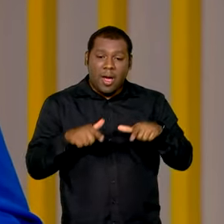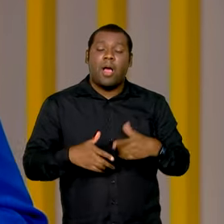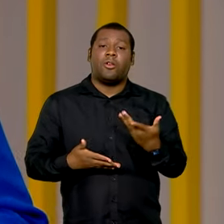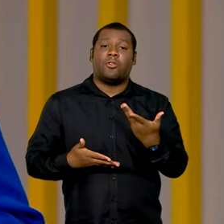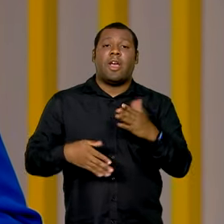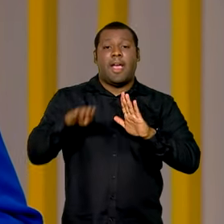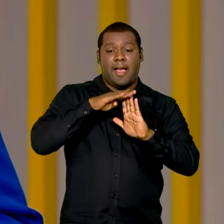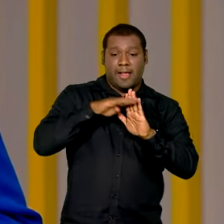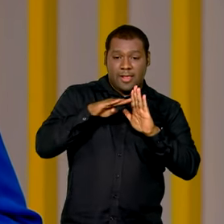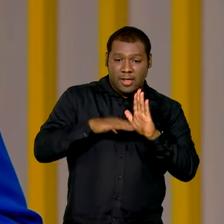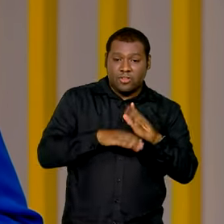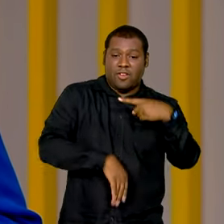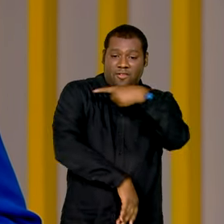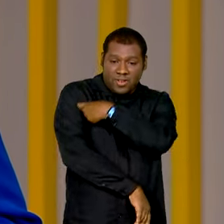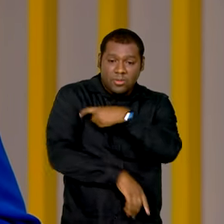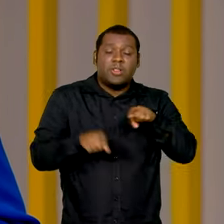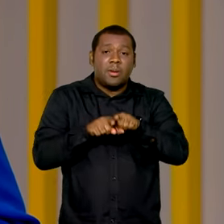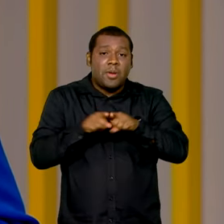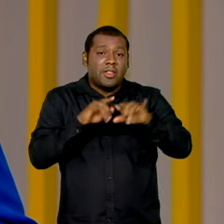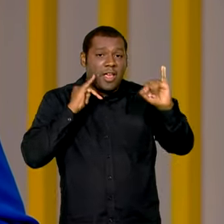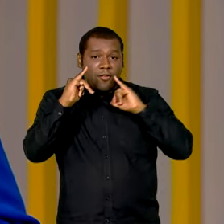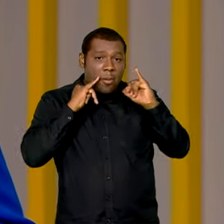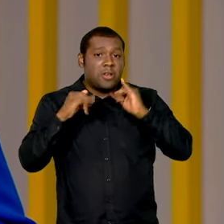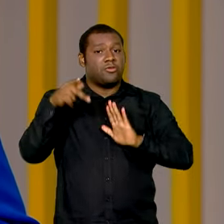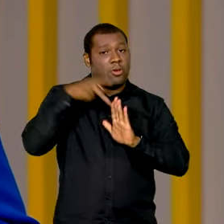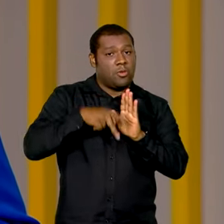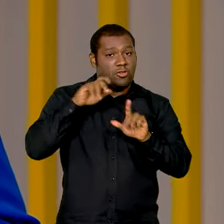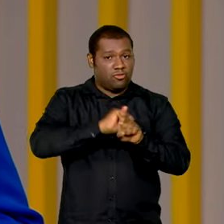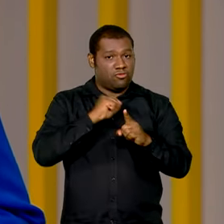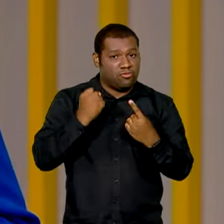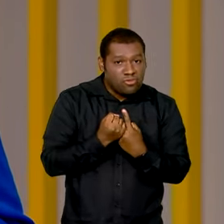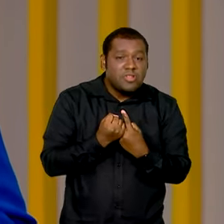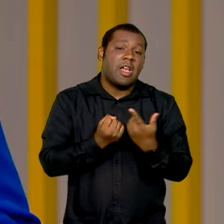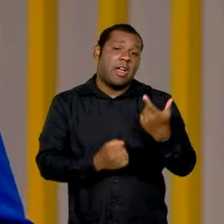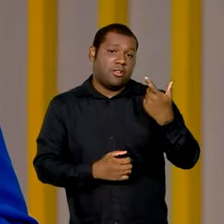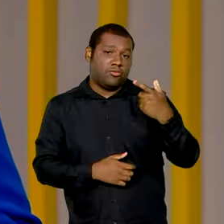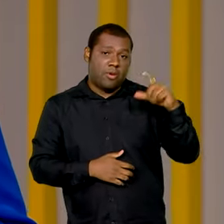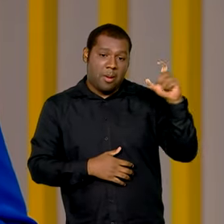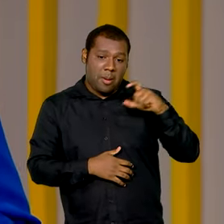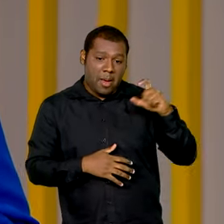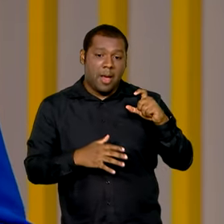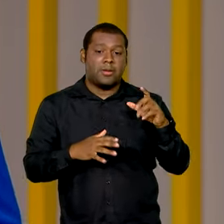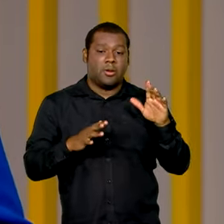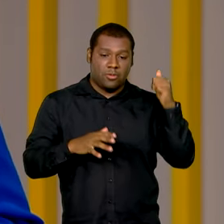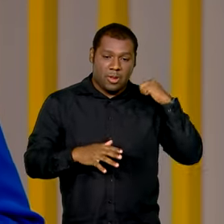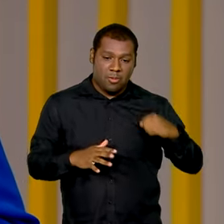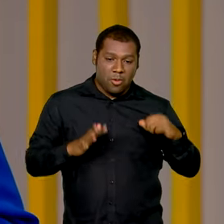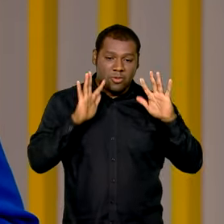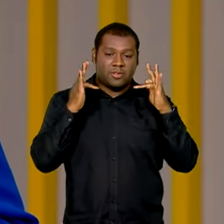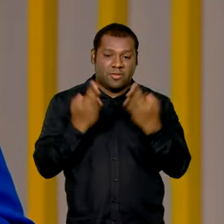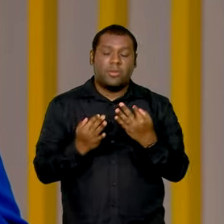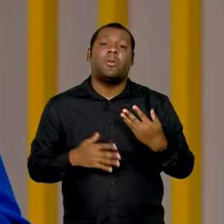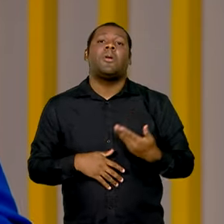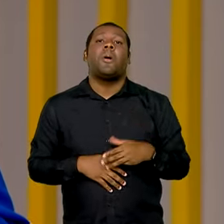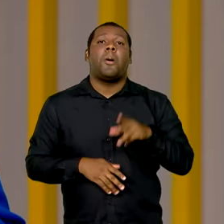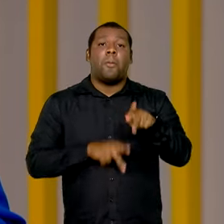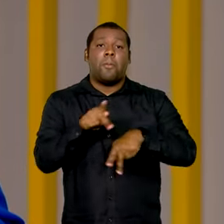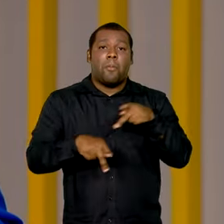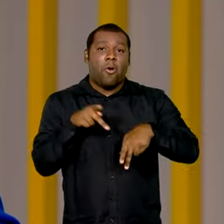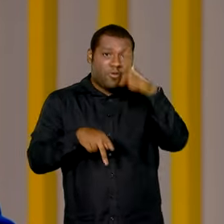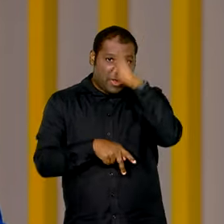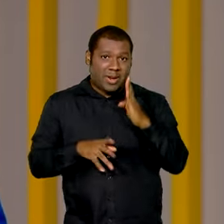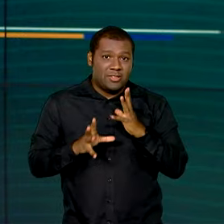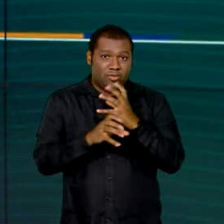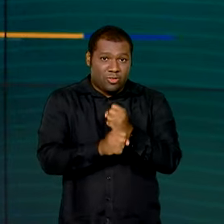e informações sobre programas sociais como o Bolsa Família. Mais de 150 milhões de brasileiros estão